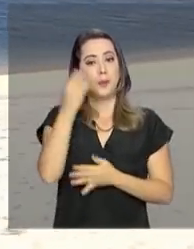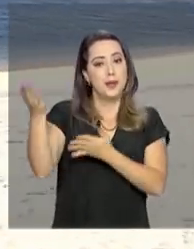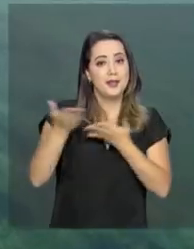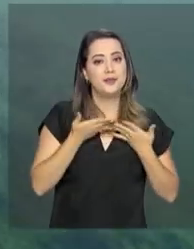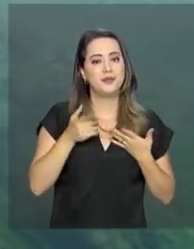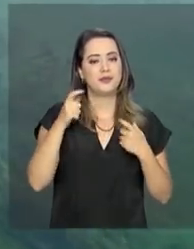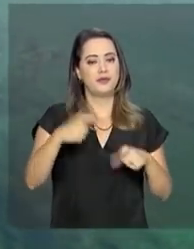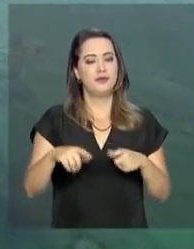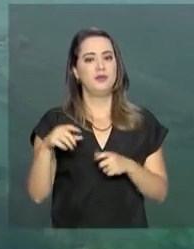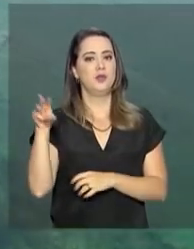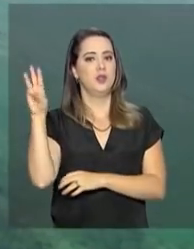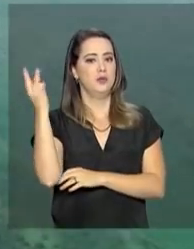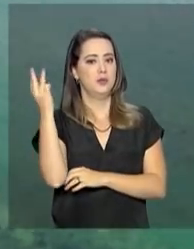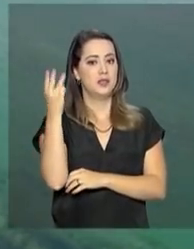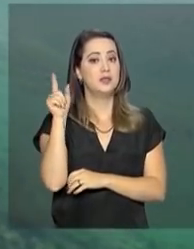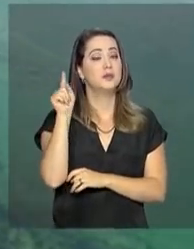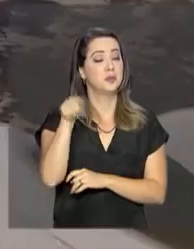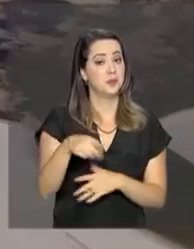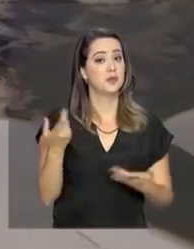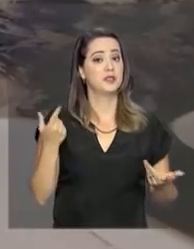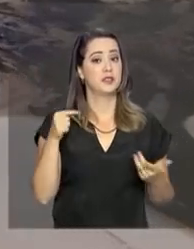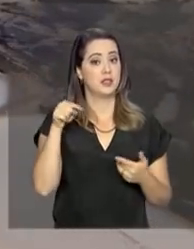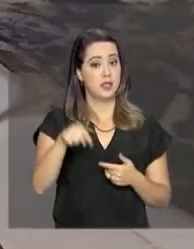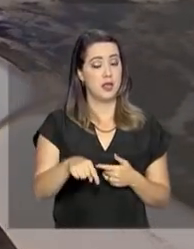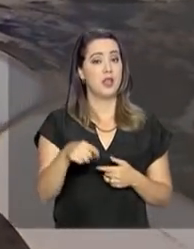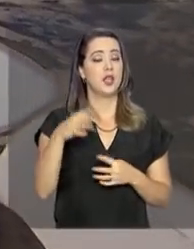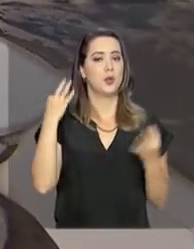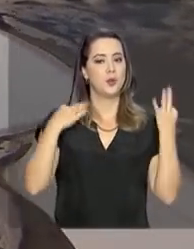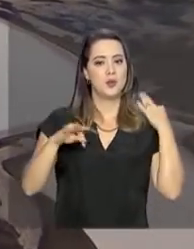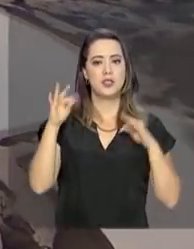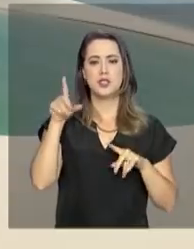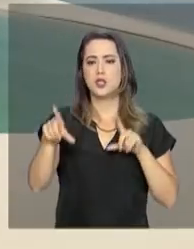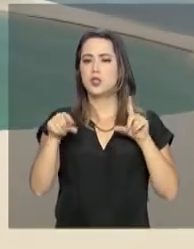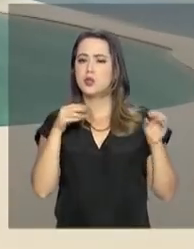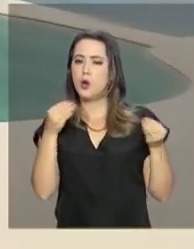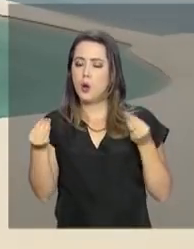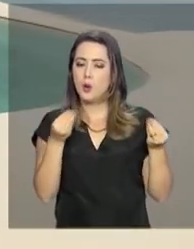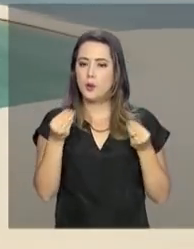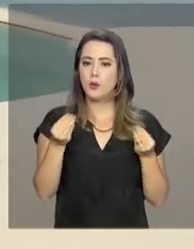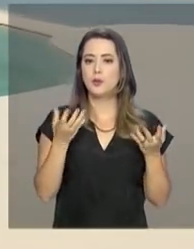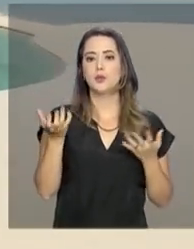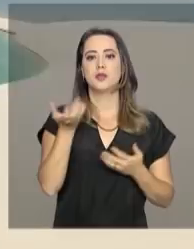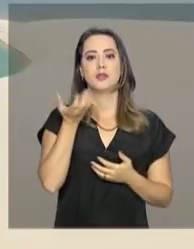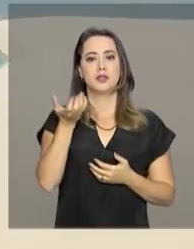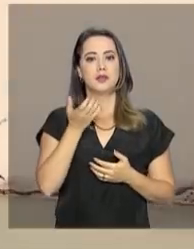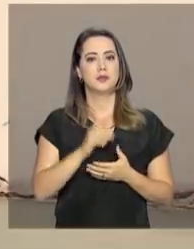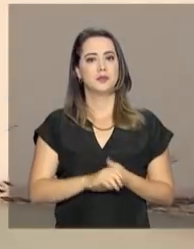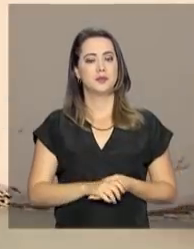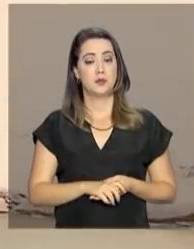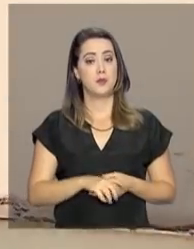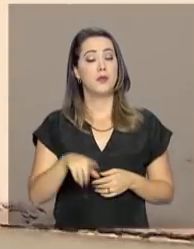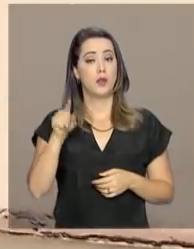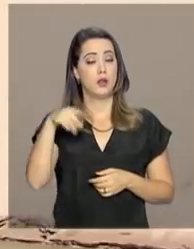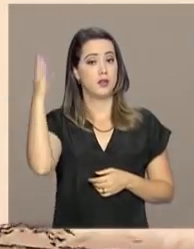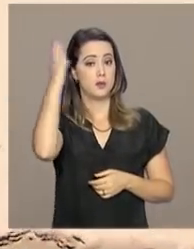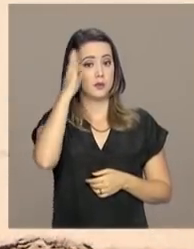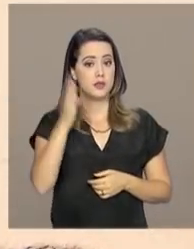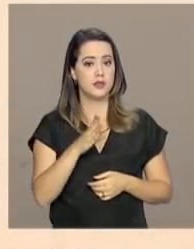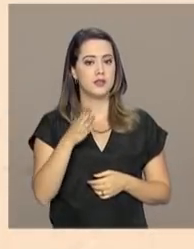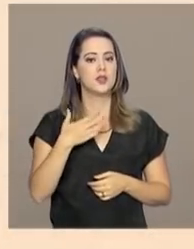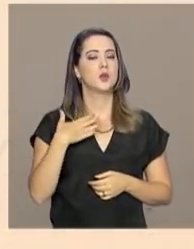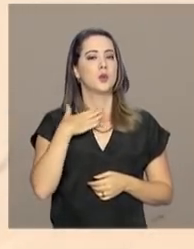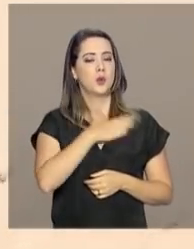Nacional dos Lençóis Maranhenses. Aqui é o turista quem escolhe o ritmo das batidas do coração. E os brasileiros